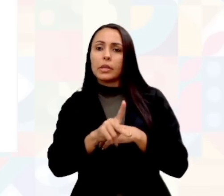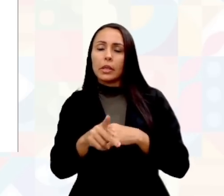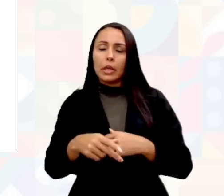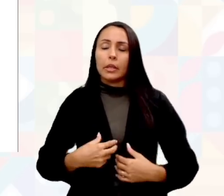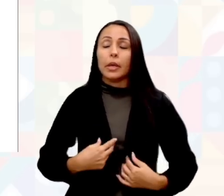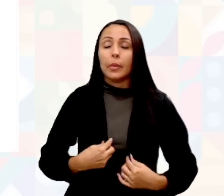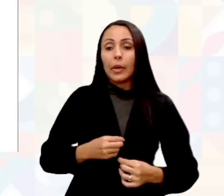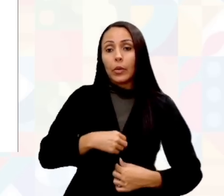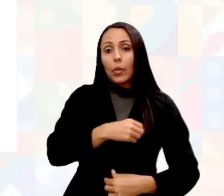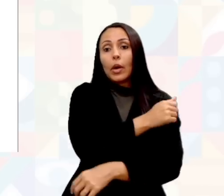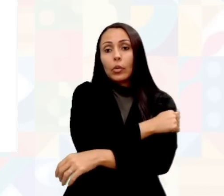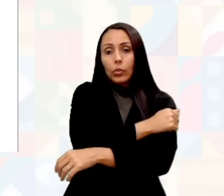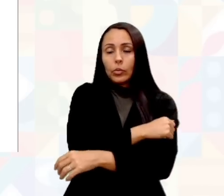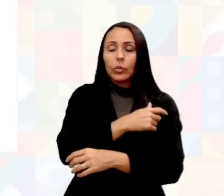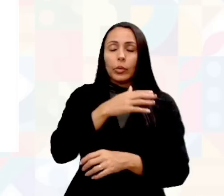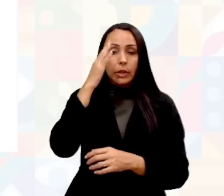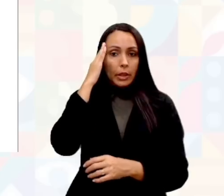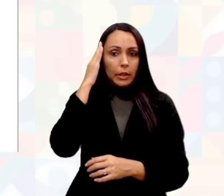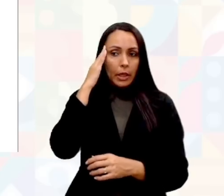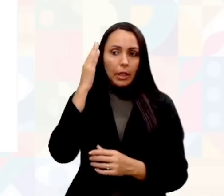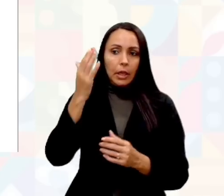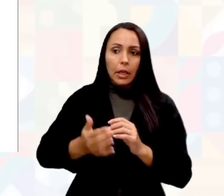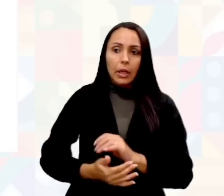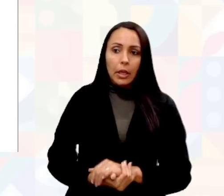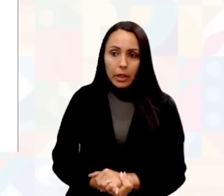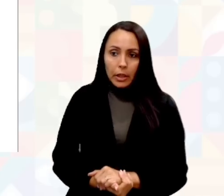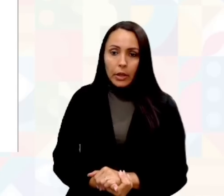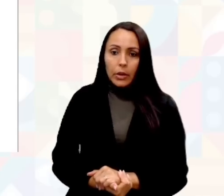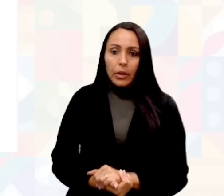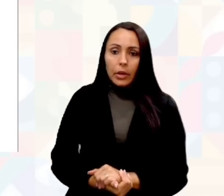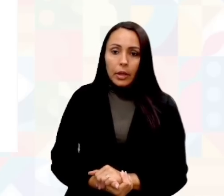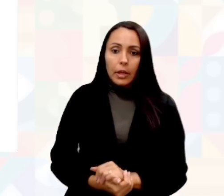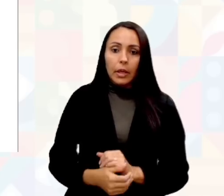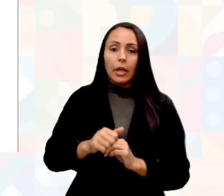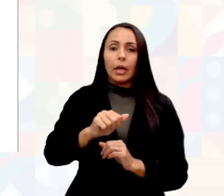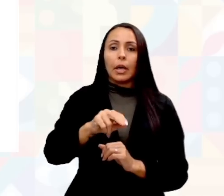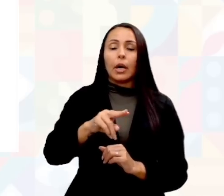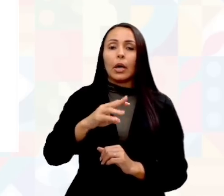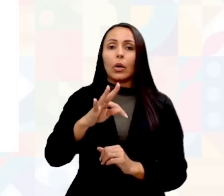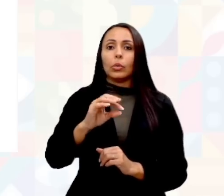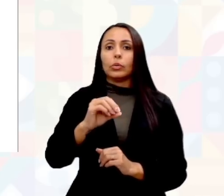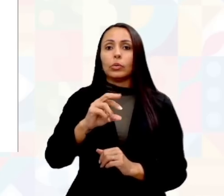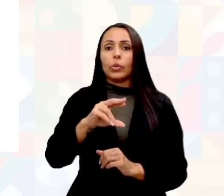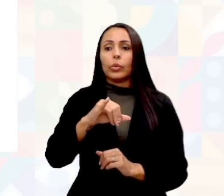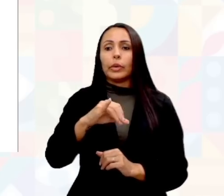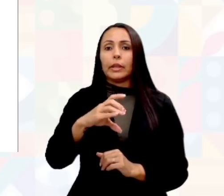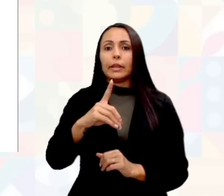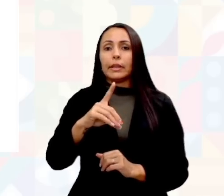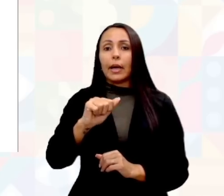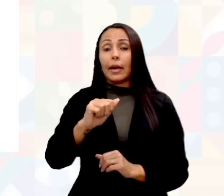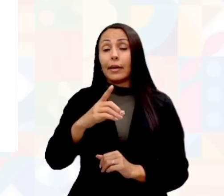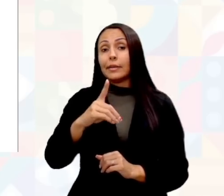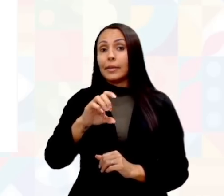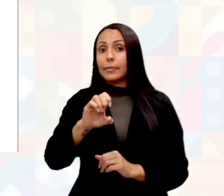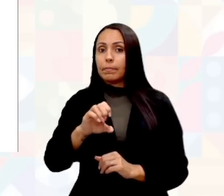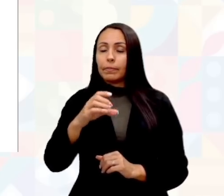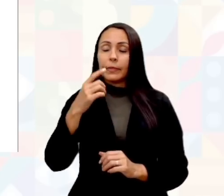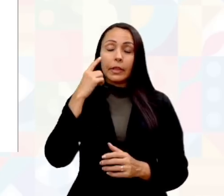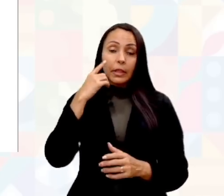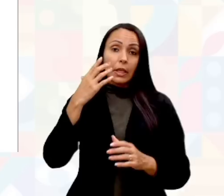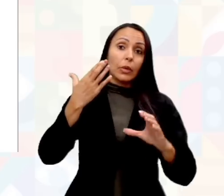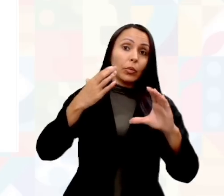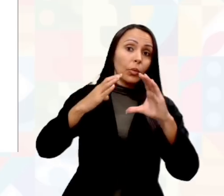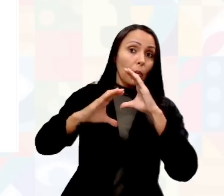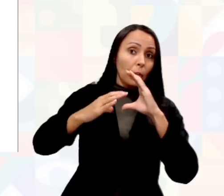entenda, a autoridade nada tem a ver com autoritarismo. Então percebe-se ali que os diretores estão se comunicando,